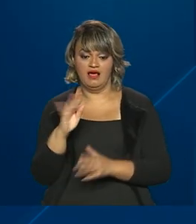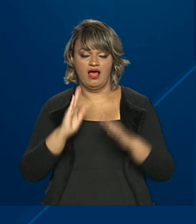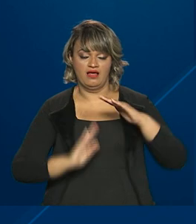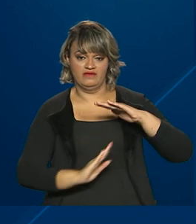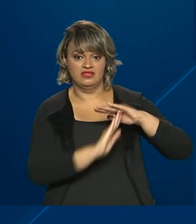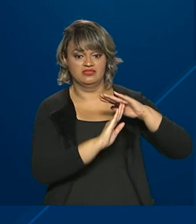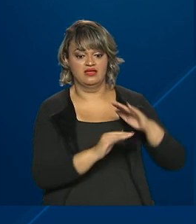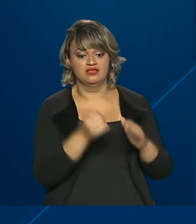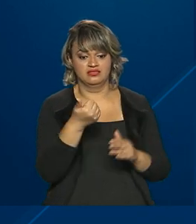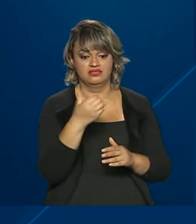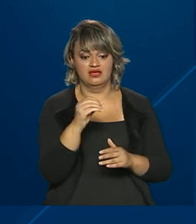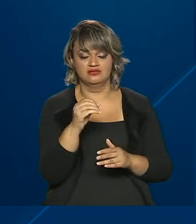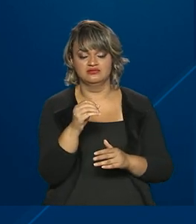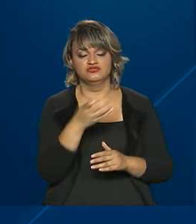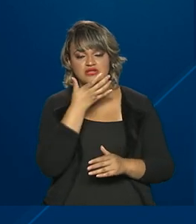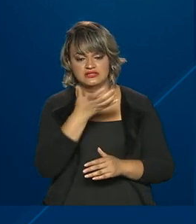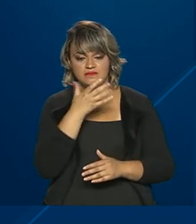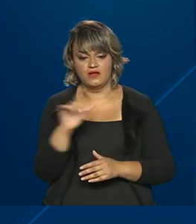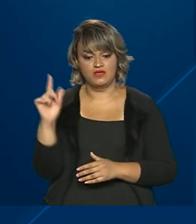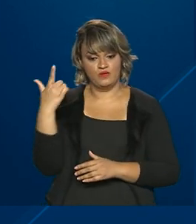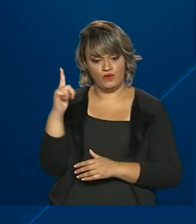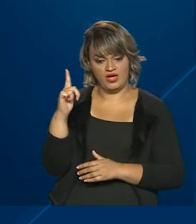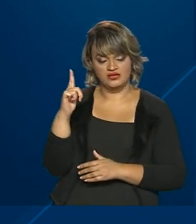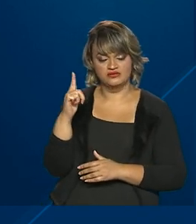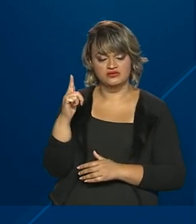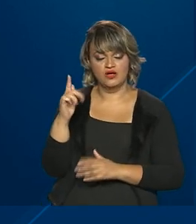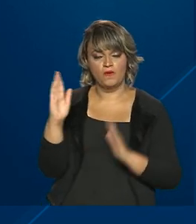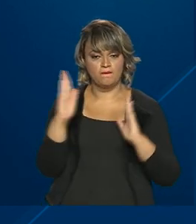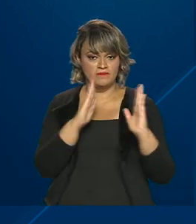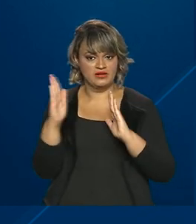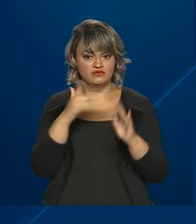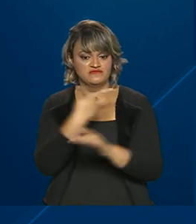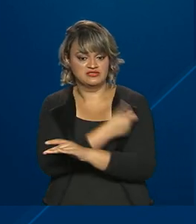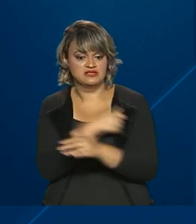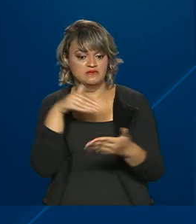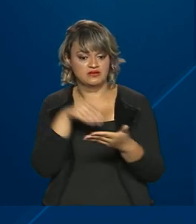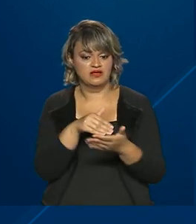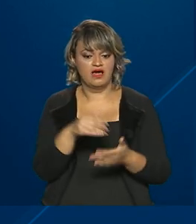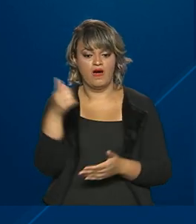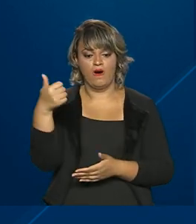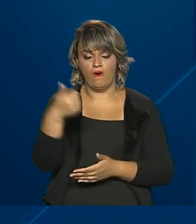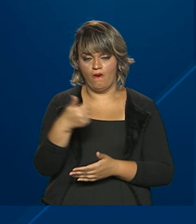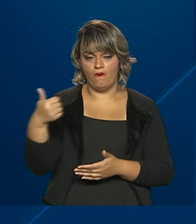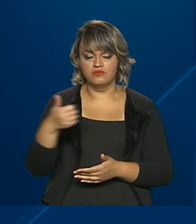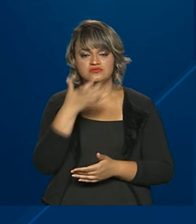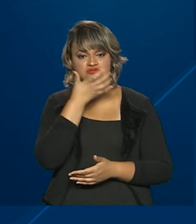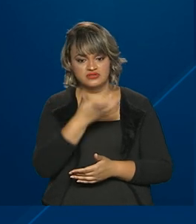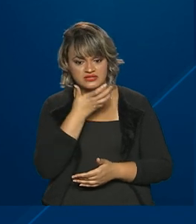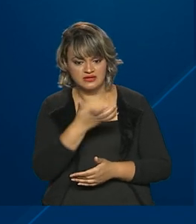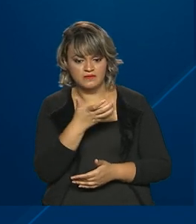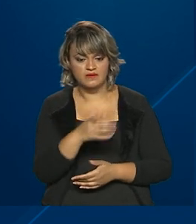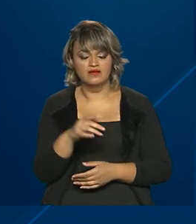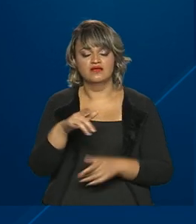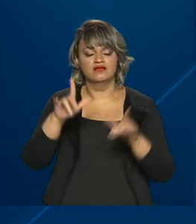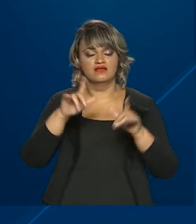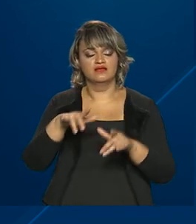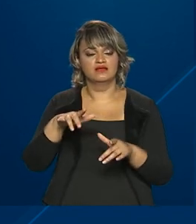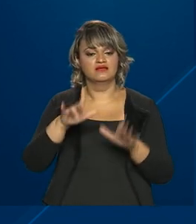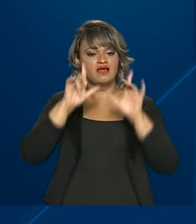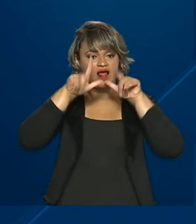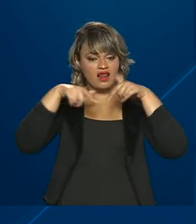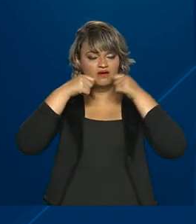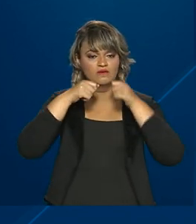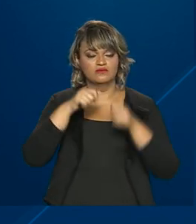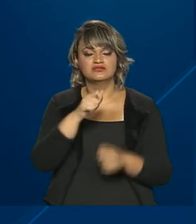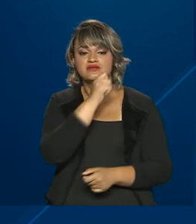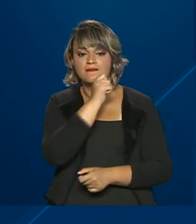10 de dezembro. Em Goiás, o novo prazo será até o dia 11 de dezembro e em Alagoas e no